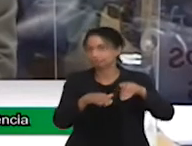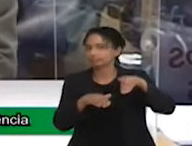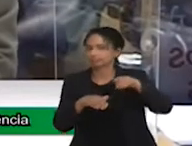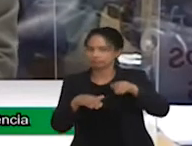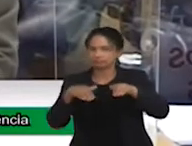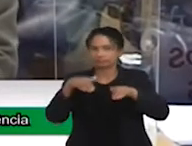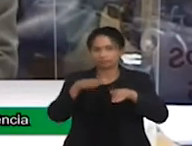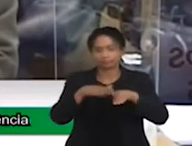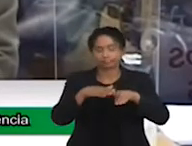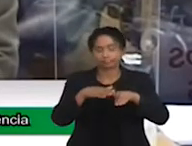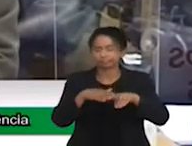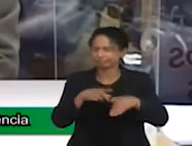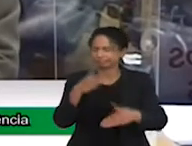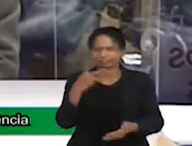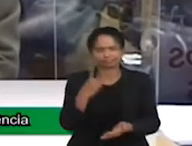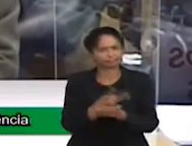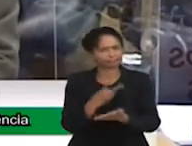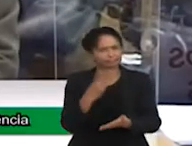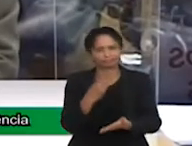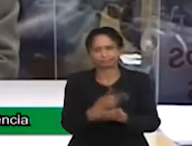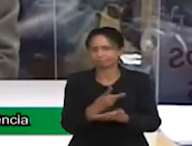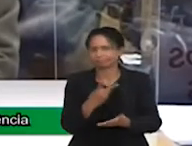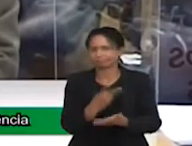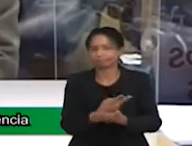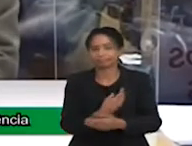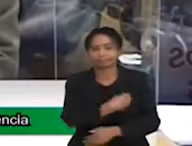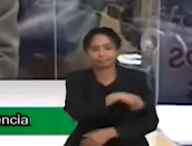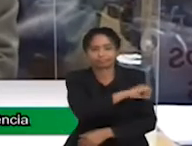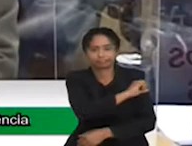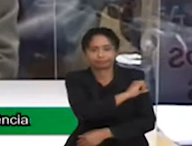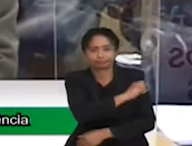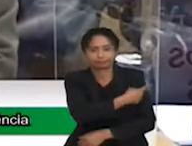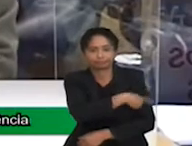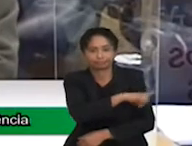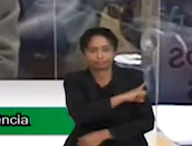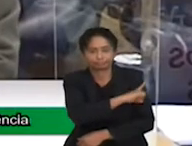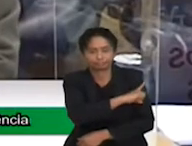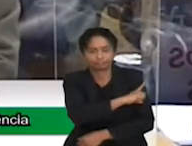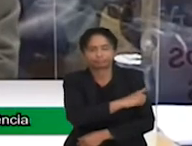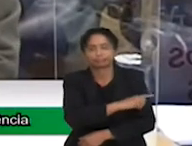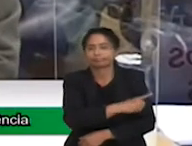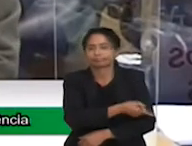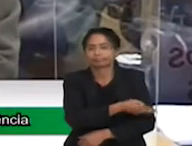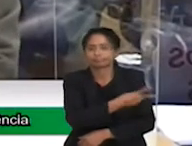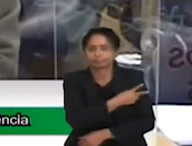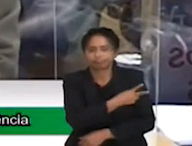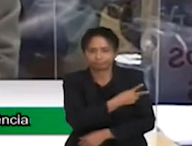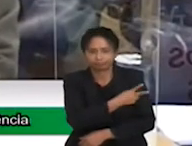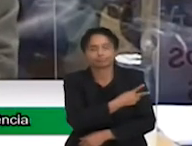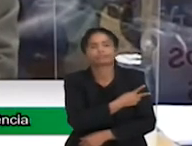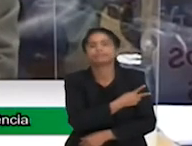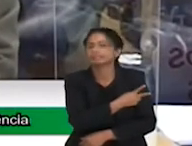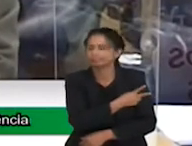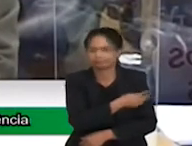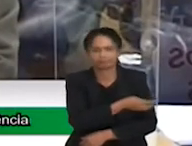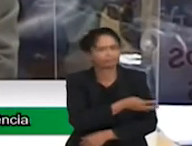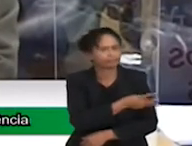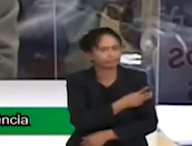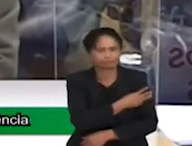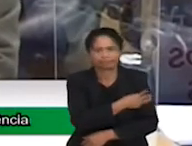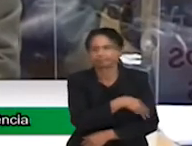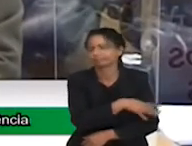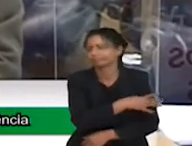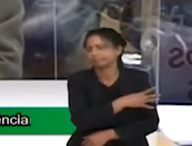pré, no prézinho, na primeira série, na segunda, até que eu mudei de escola, a situação